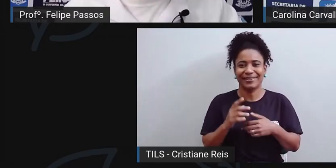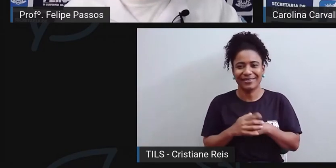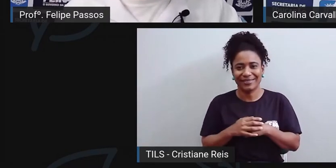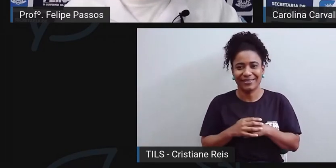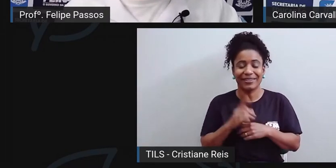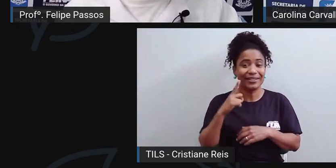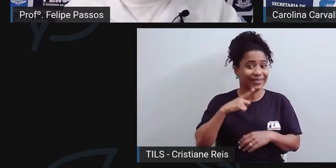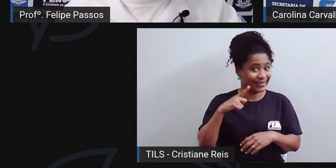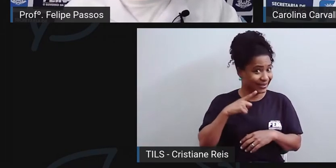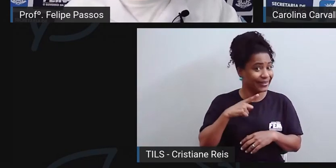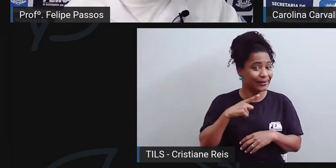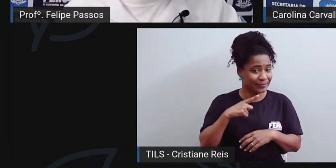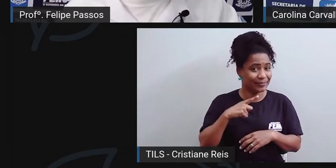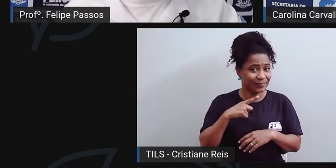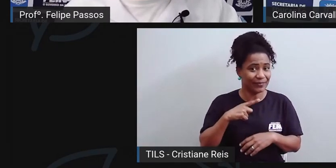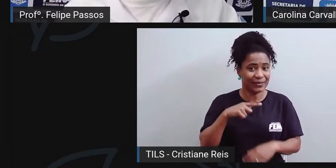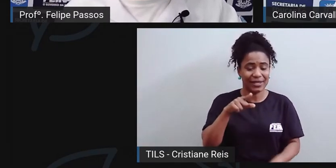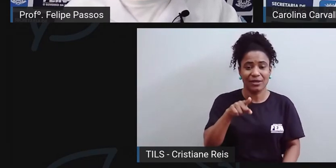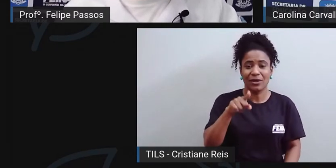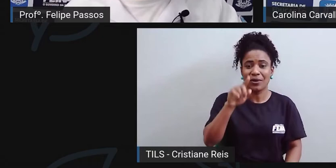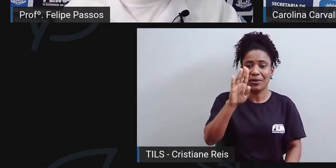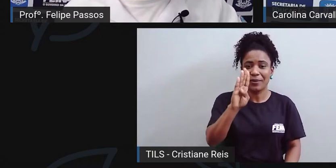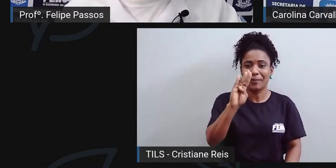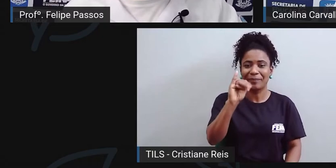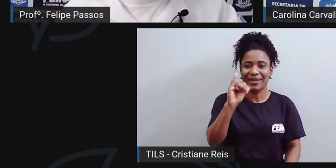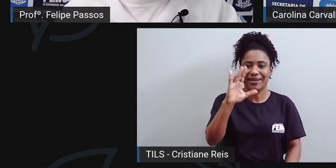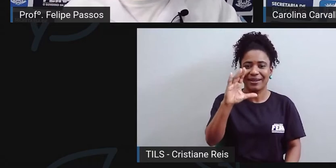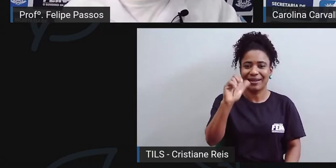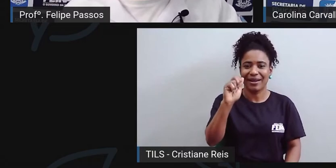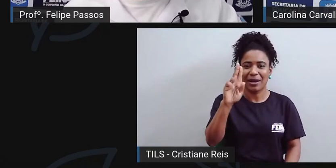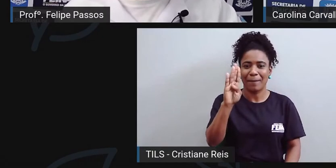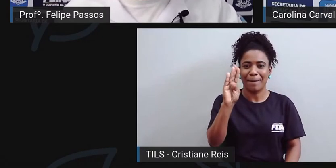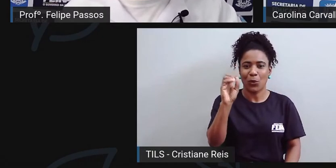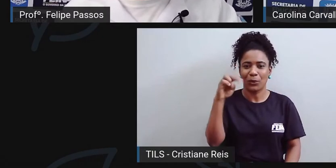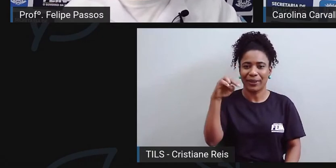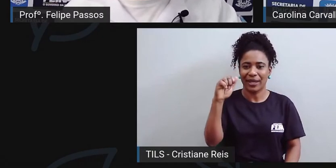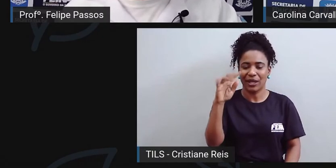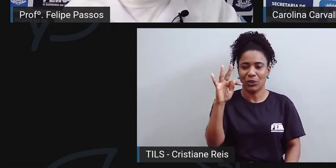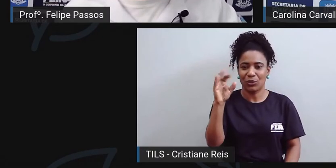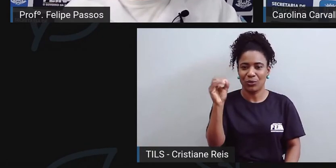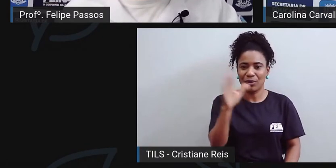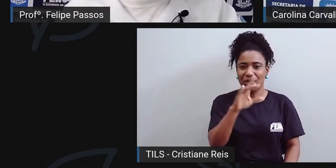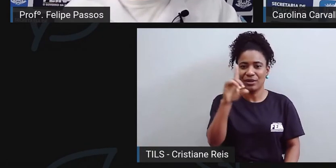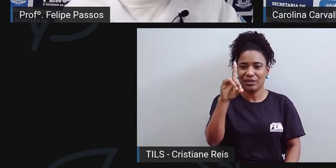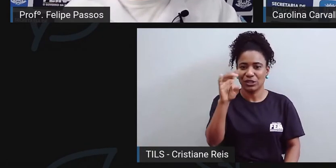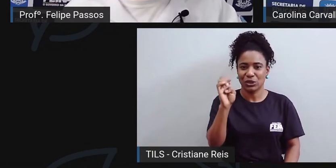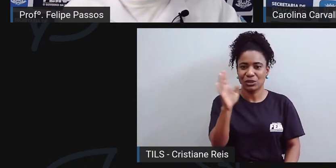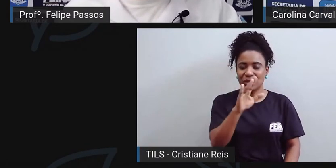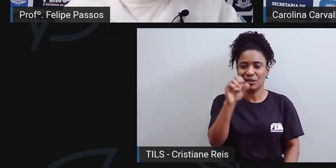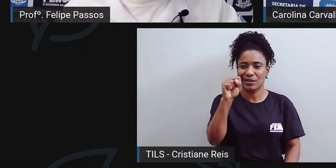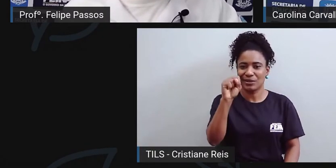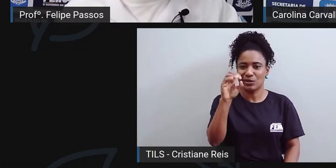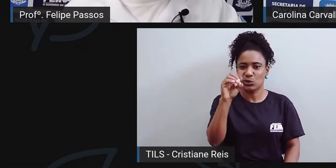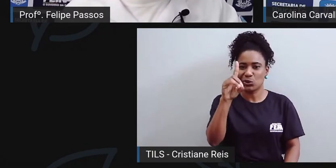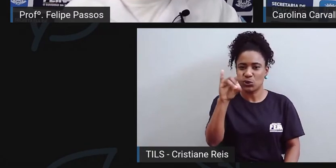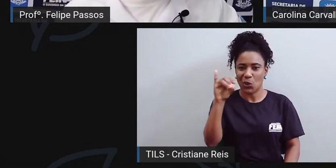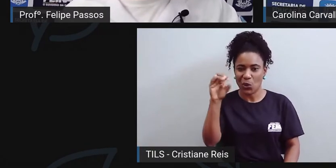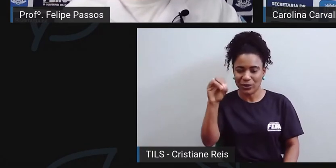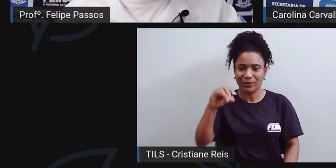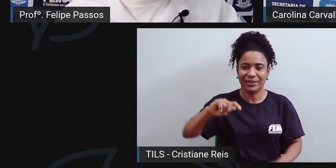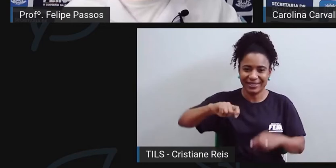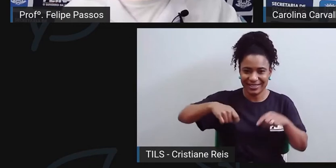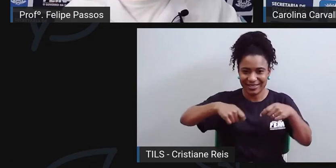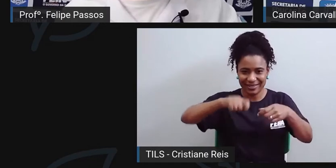bicarbonato de sódio, que as pessoas veem muito na internet, escovar os dentes com bicarbonato de sódio, ou mistura bicarbonato de sódio com o creme dental